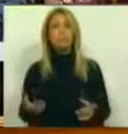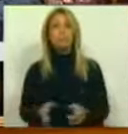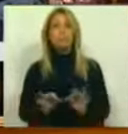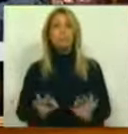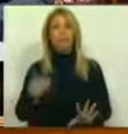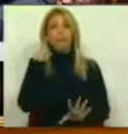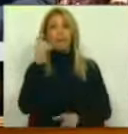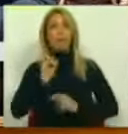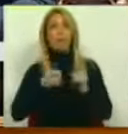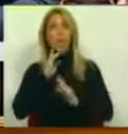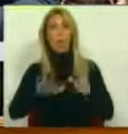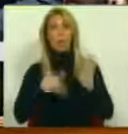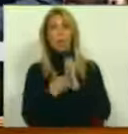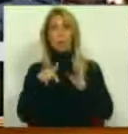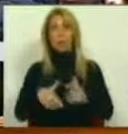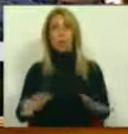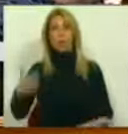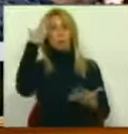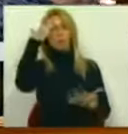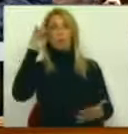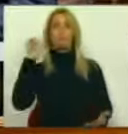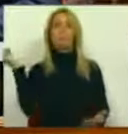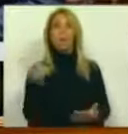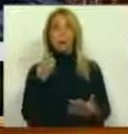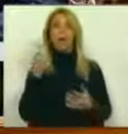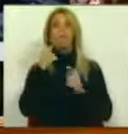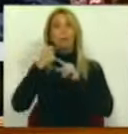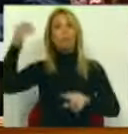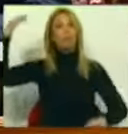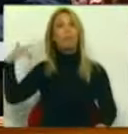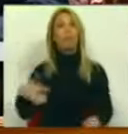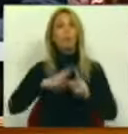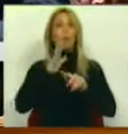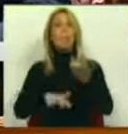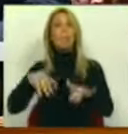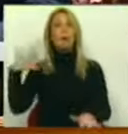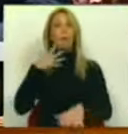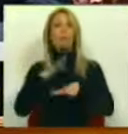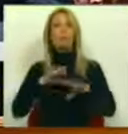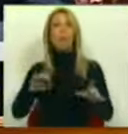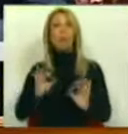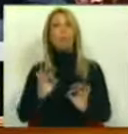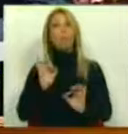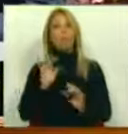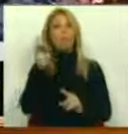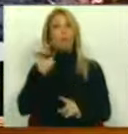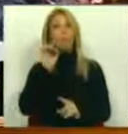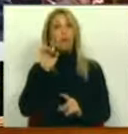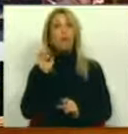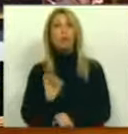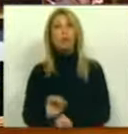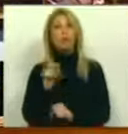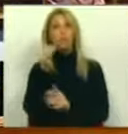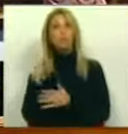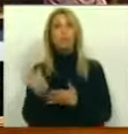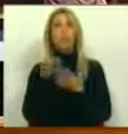aquele que é o enquadramento hoje previsto e revisto muito recentemente no Parlamento relativamente aos próprios montantes das